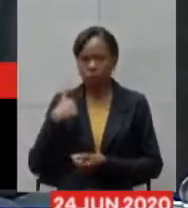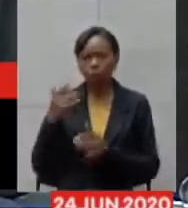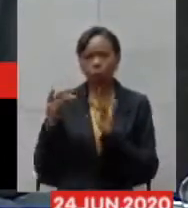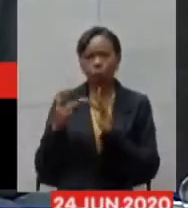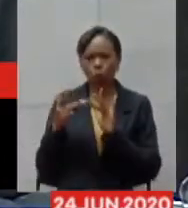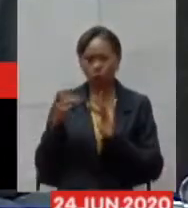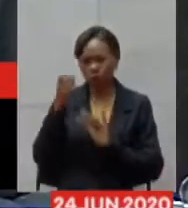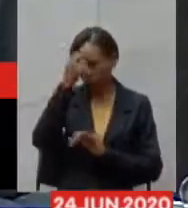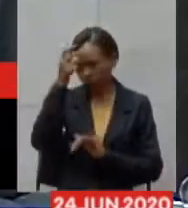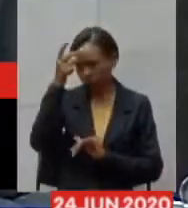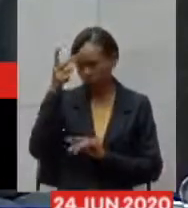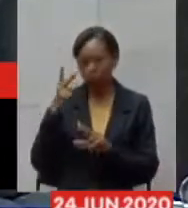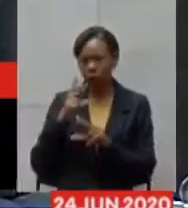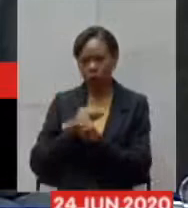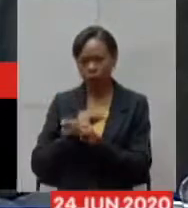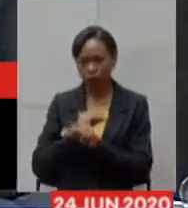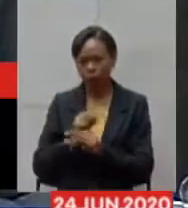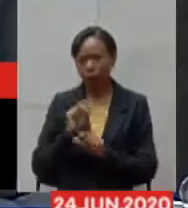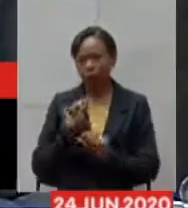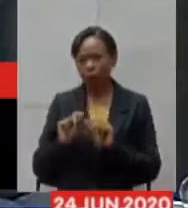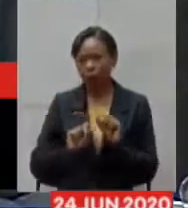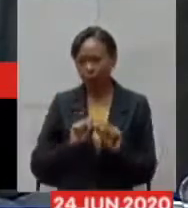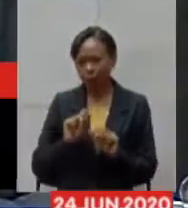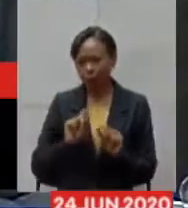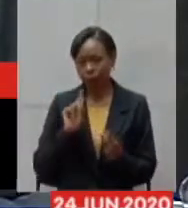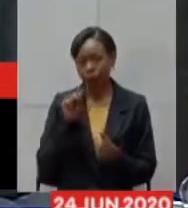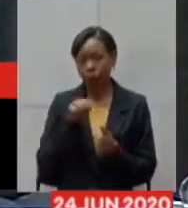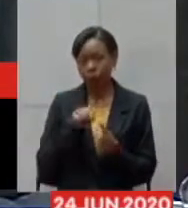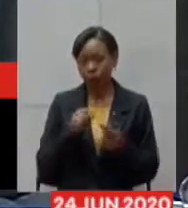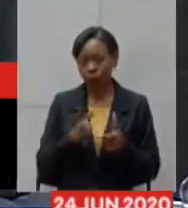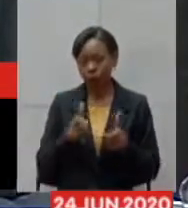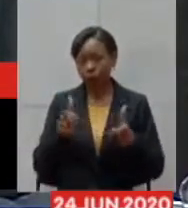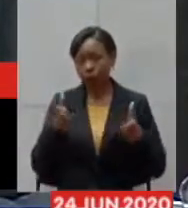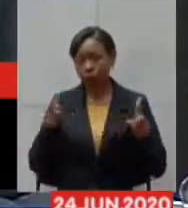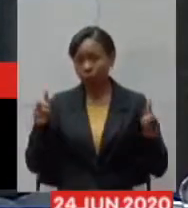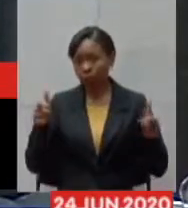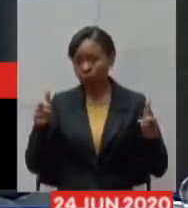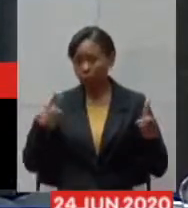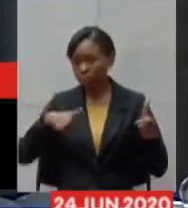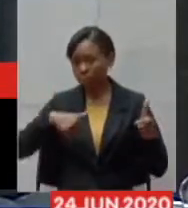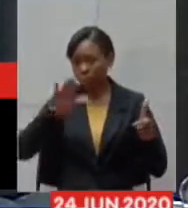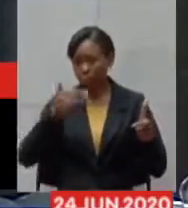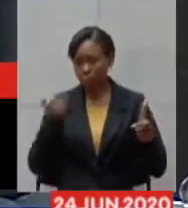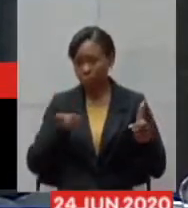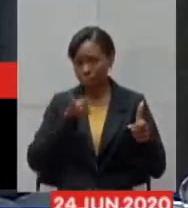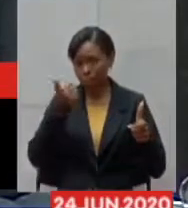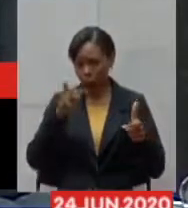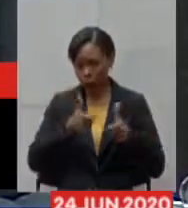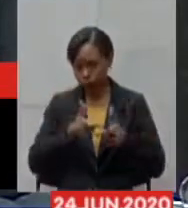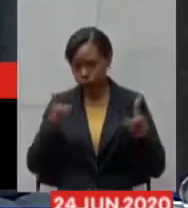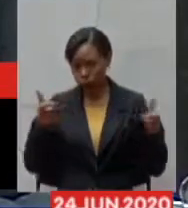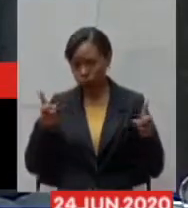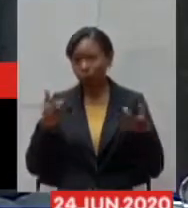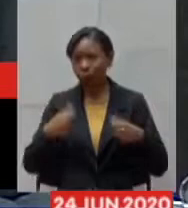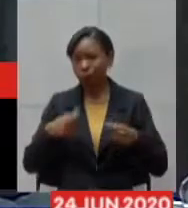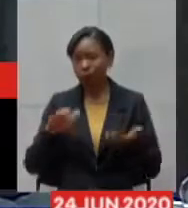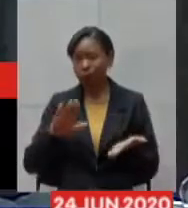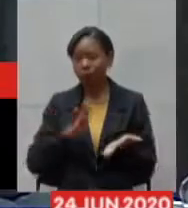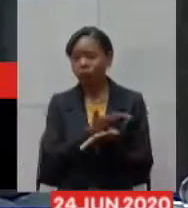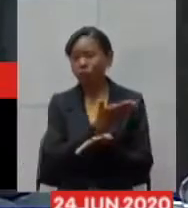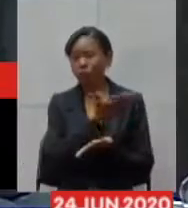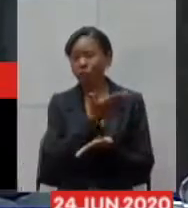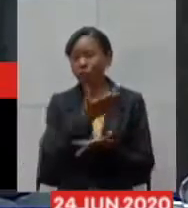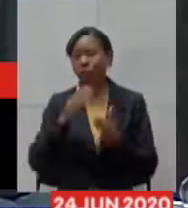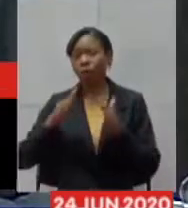porque para que essa expansão seja plena nós precisamos tirar momentaneamente a maternidade